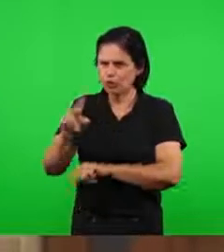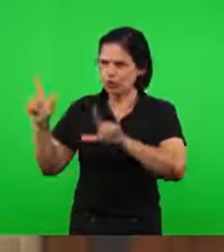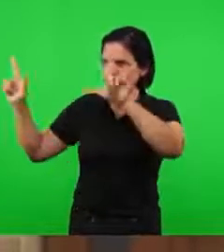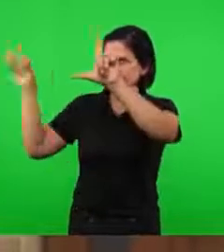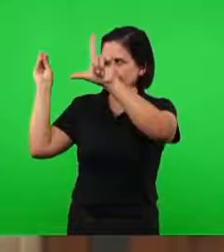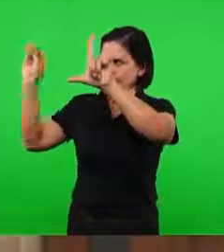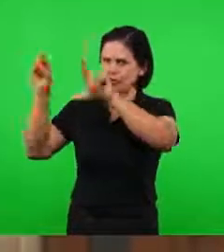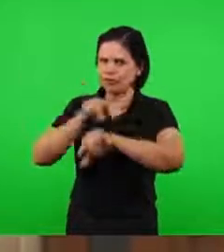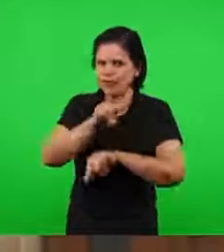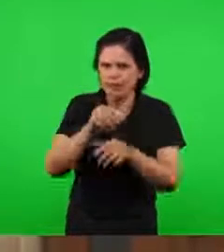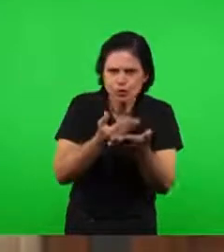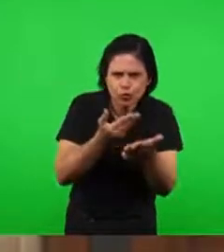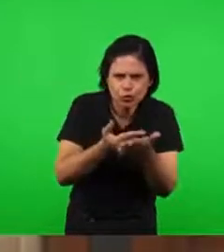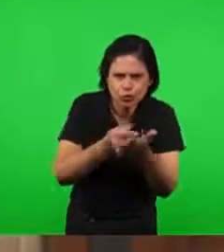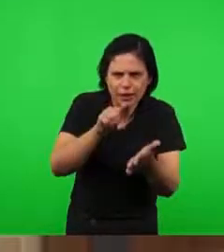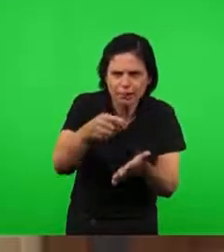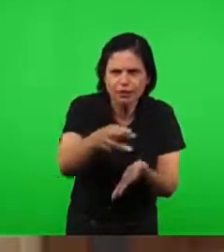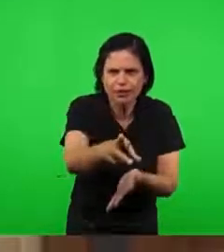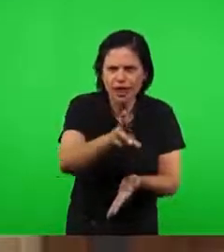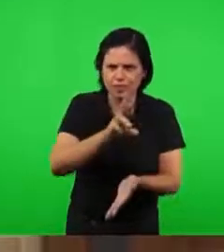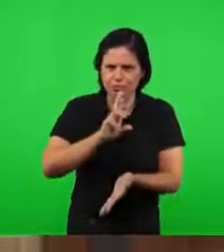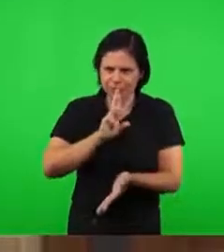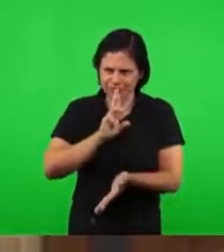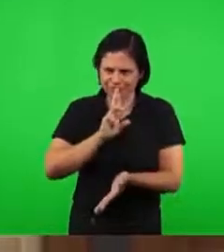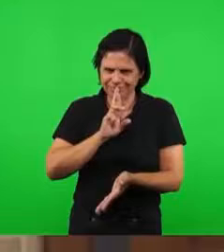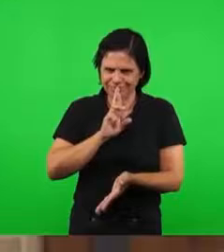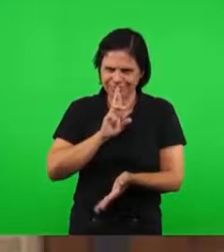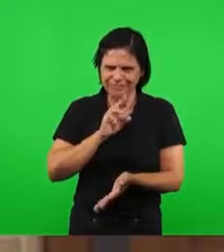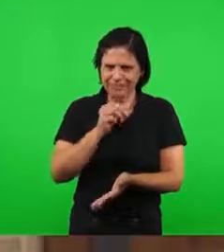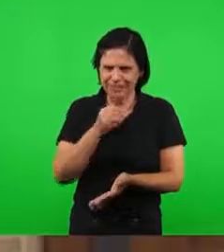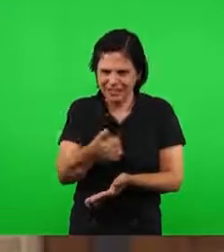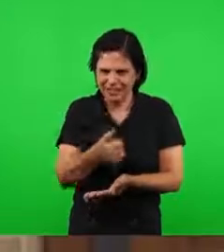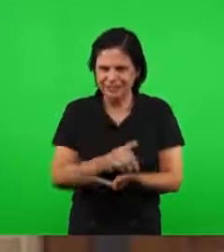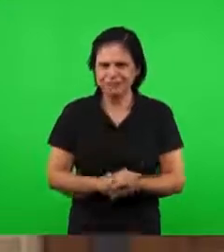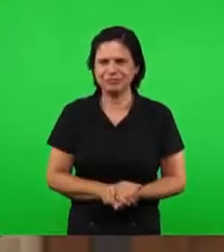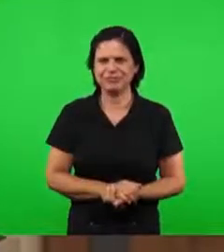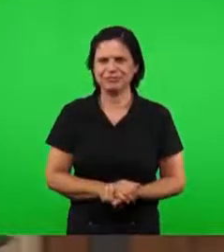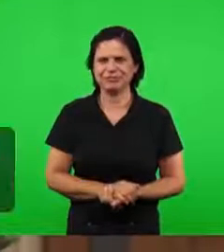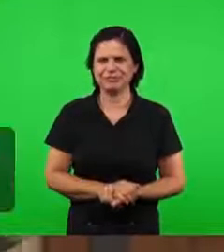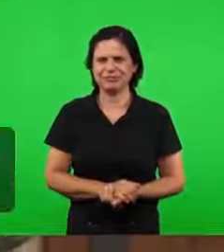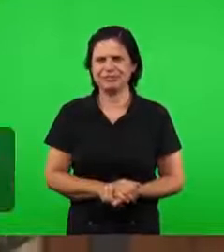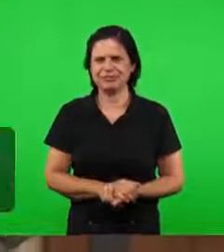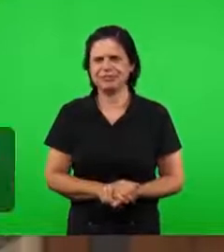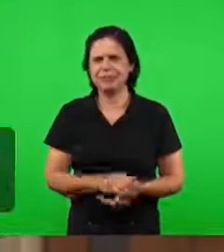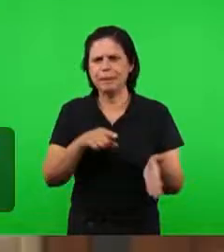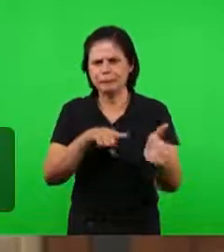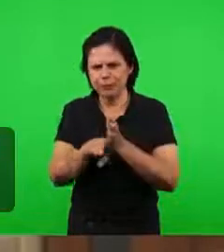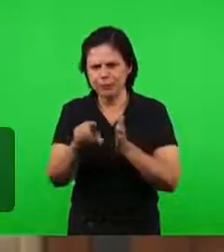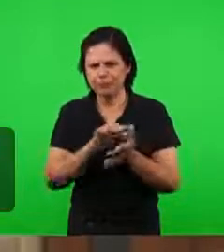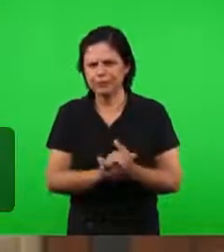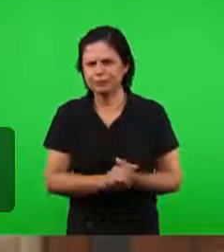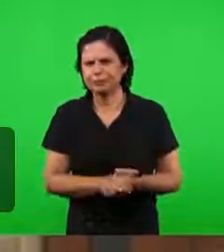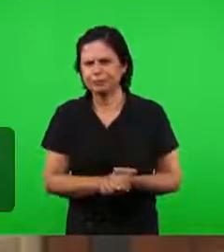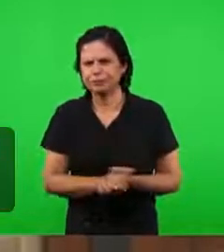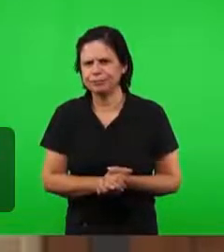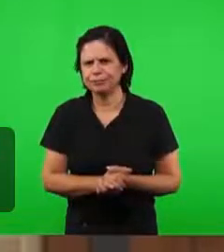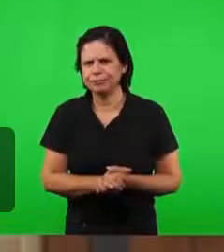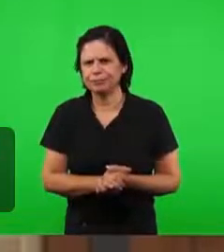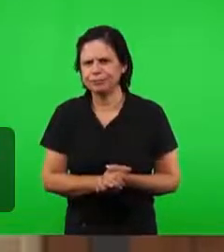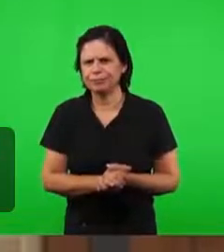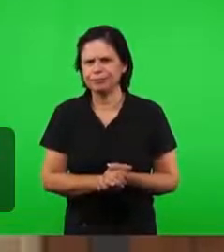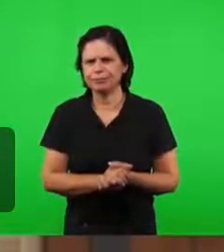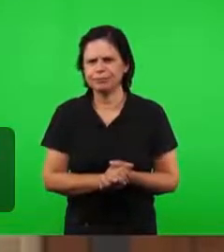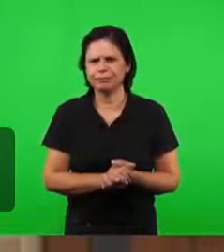elaborarem a resposta e depois nós retornaremos para dar alguma informação relacionada à resposta. A pergunta é a seguinte, ao